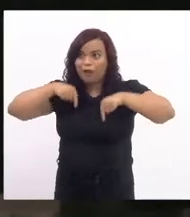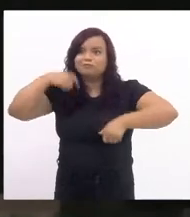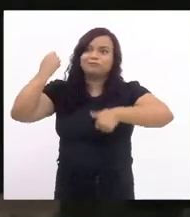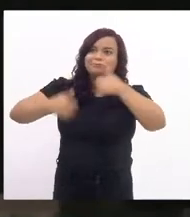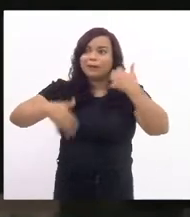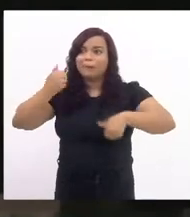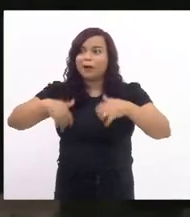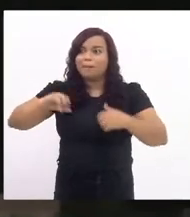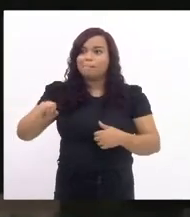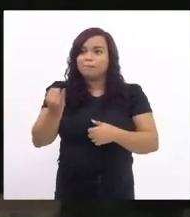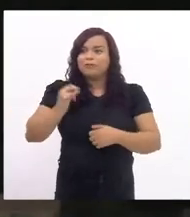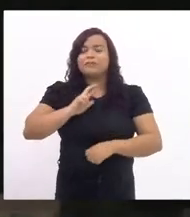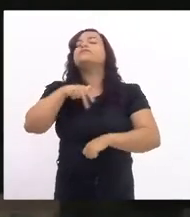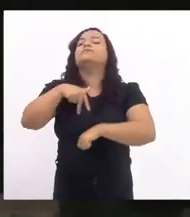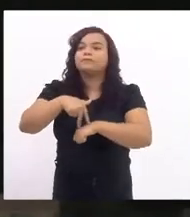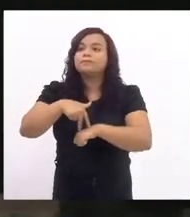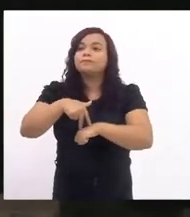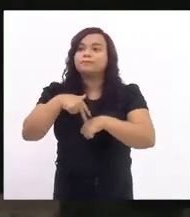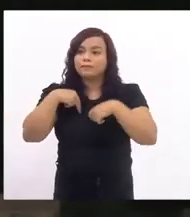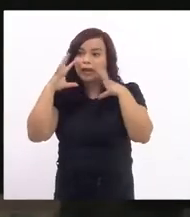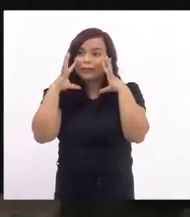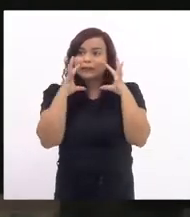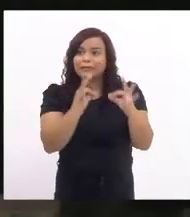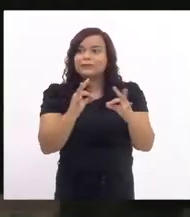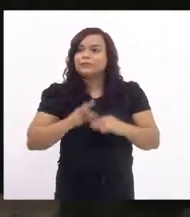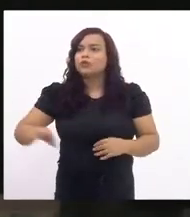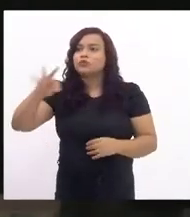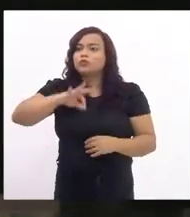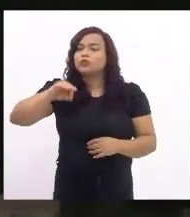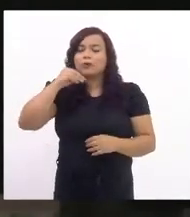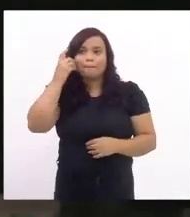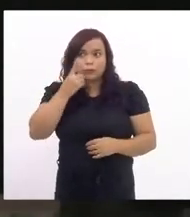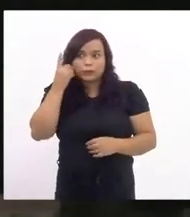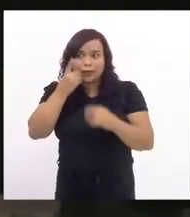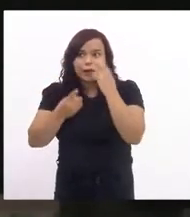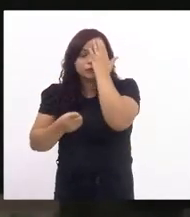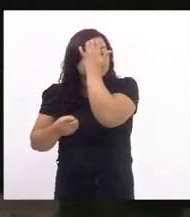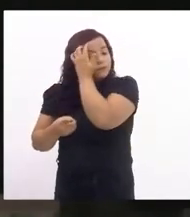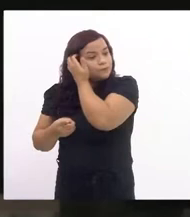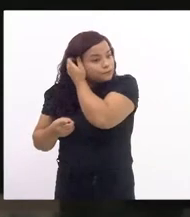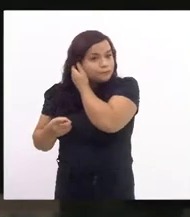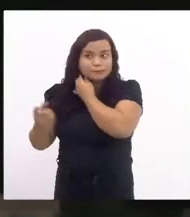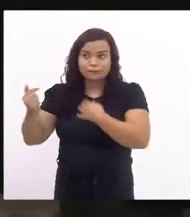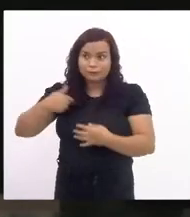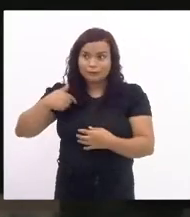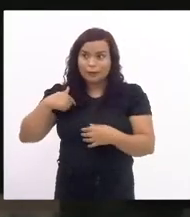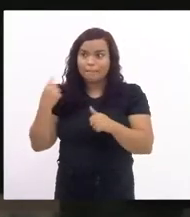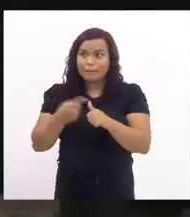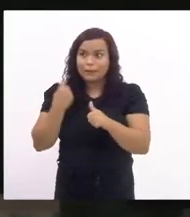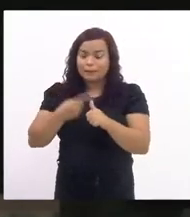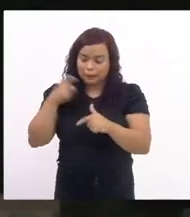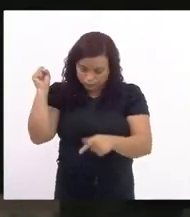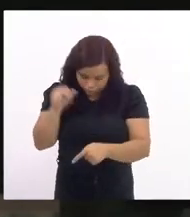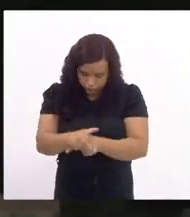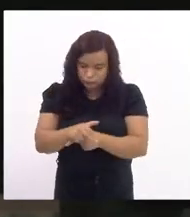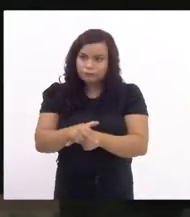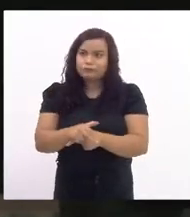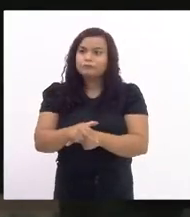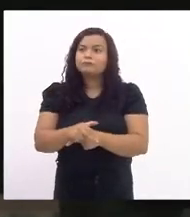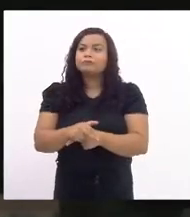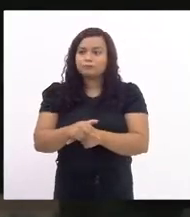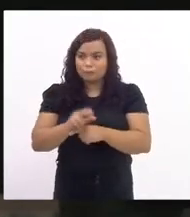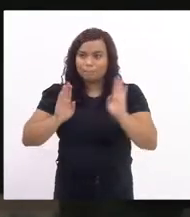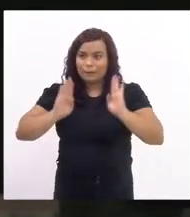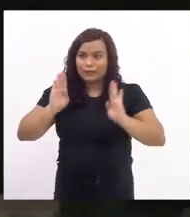para chamar atenção dos senhores deputados que desde o meu primeiro mandato deputada Mônica eu